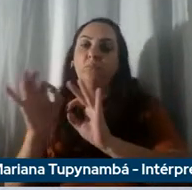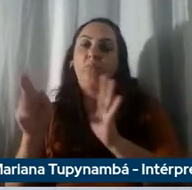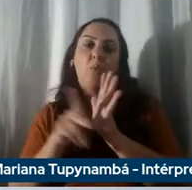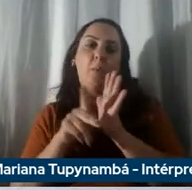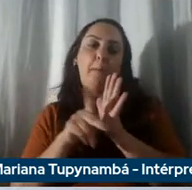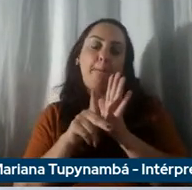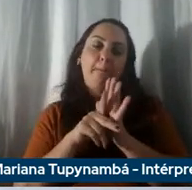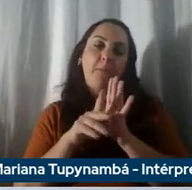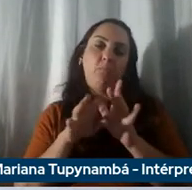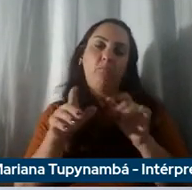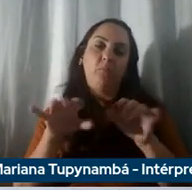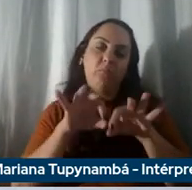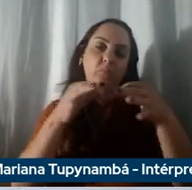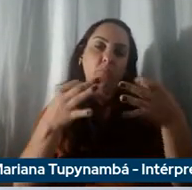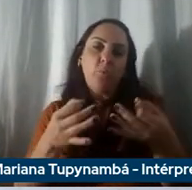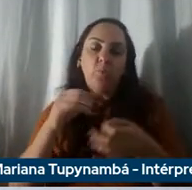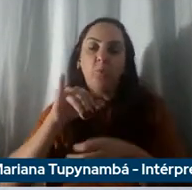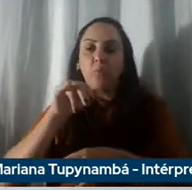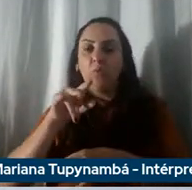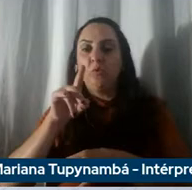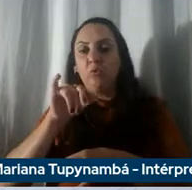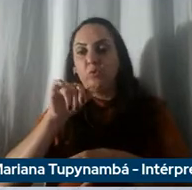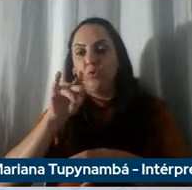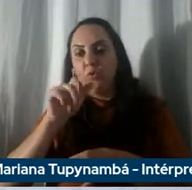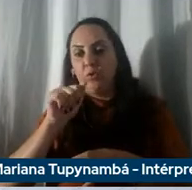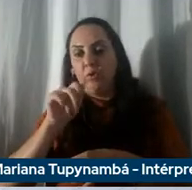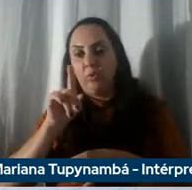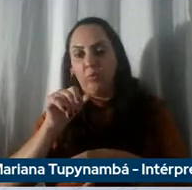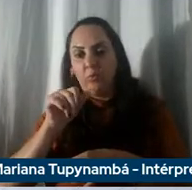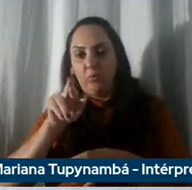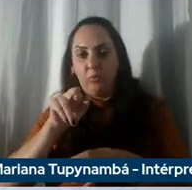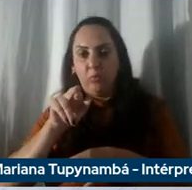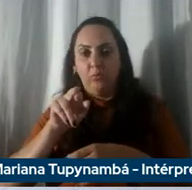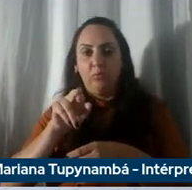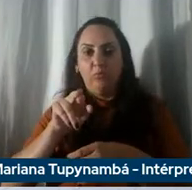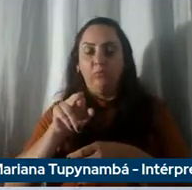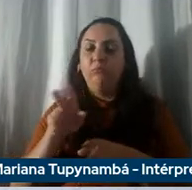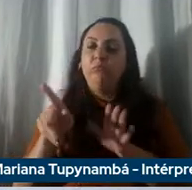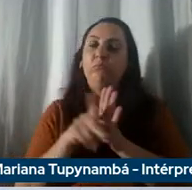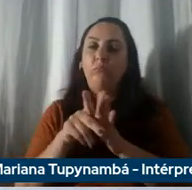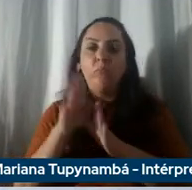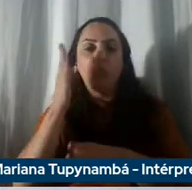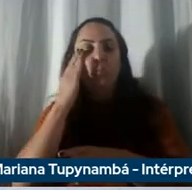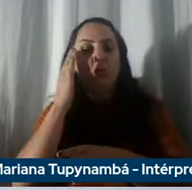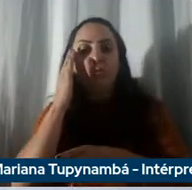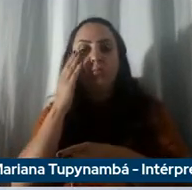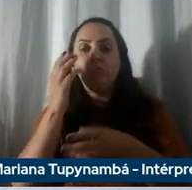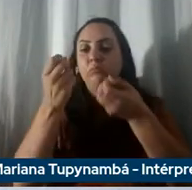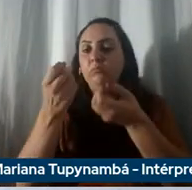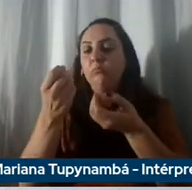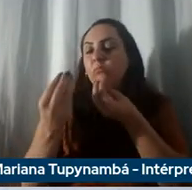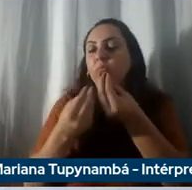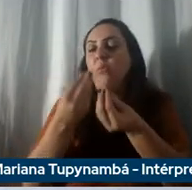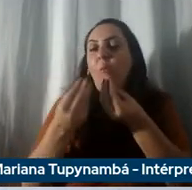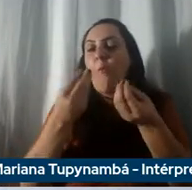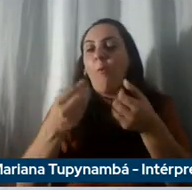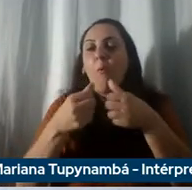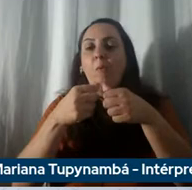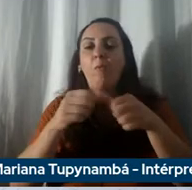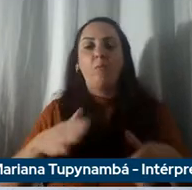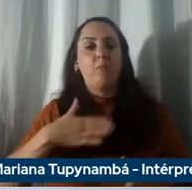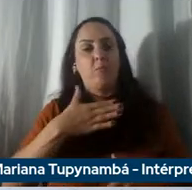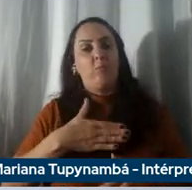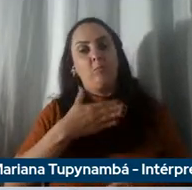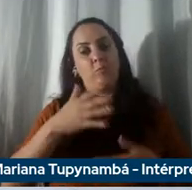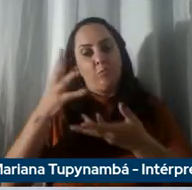que são o Customer Satisfaction Index o nível e satisfação do cliente então em cada pedaço da nossa cadeia de valor que